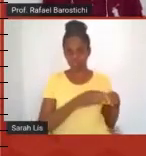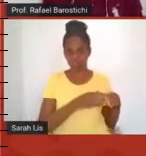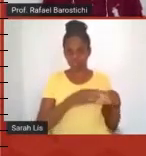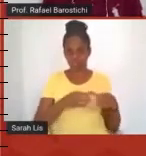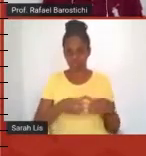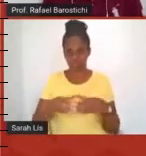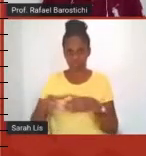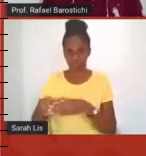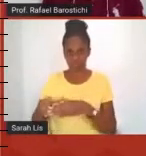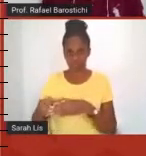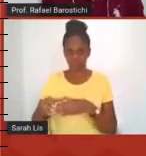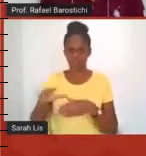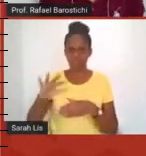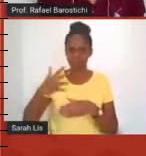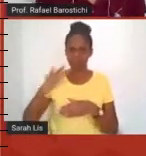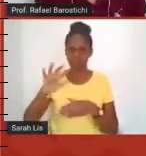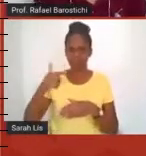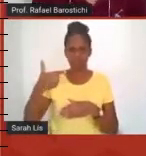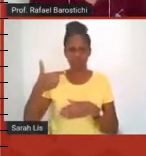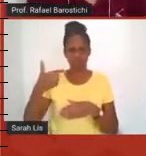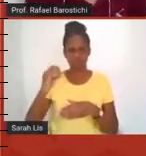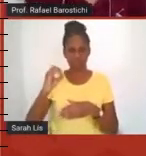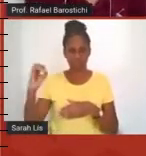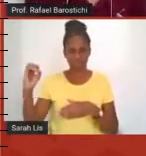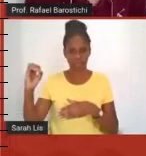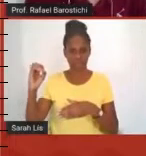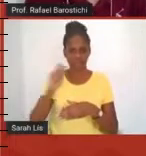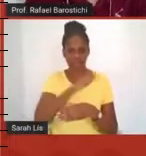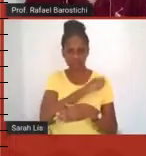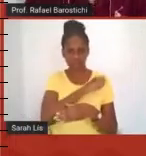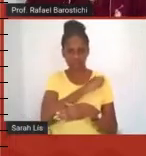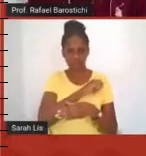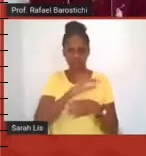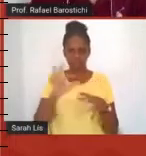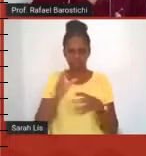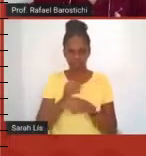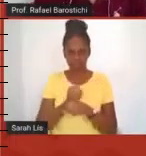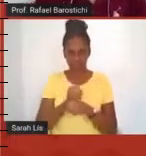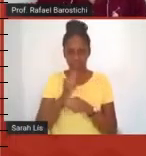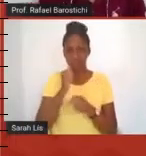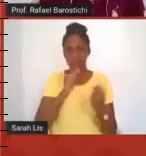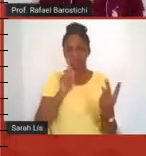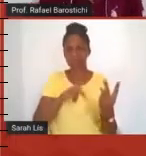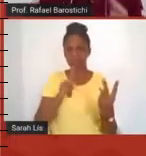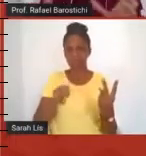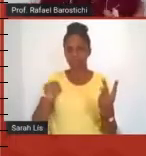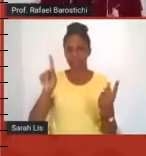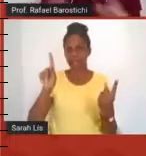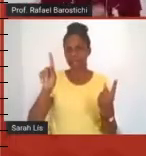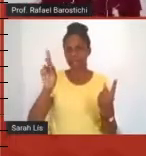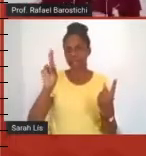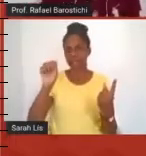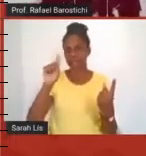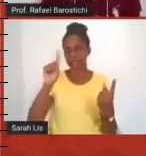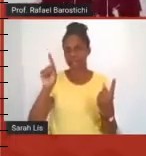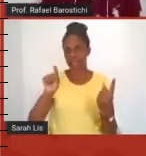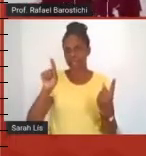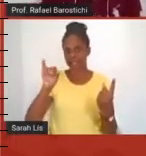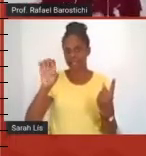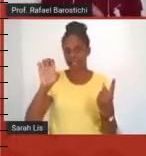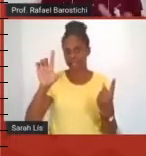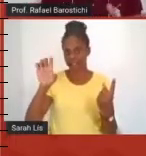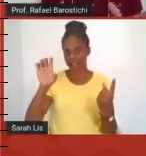aproximadamente 200 alunos, em parceria com as professoras Graziele e Selma, do Departamento de Matemática. Nós unimos